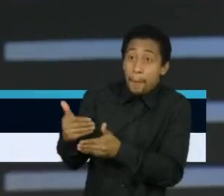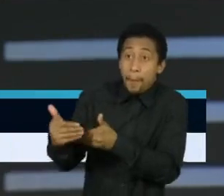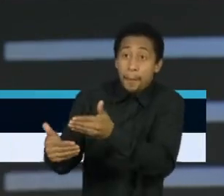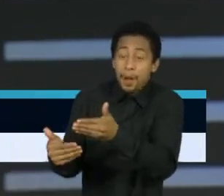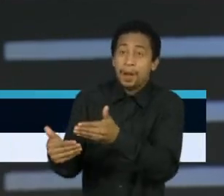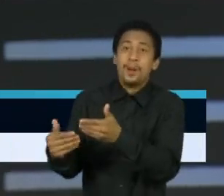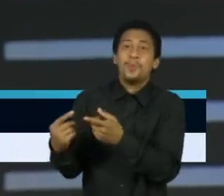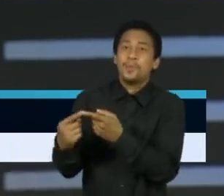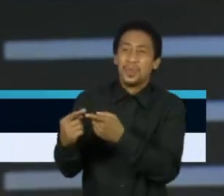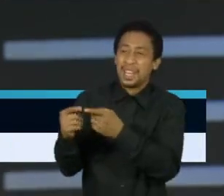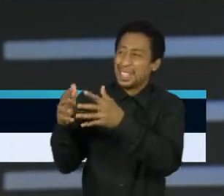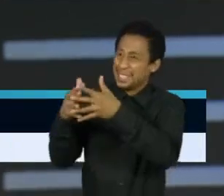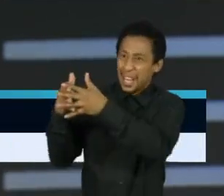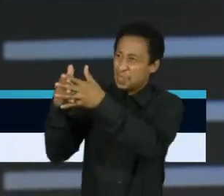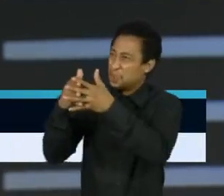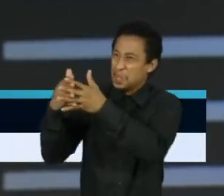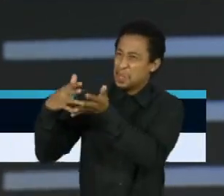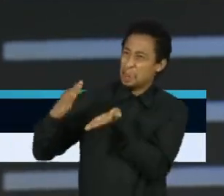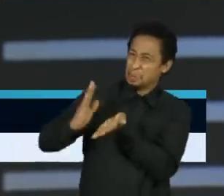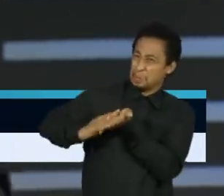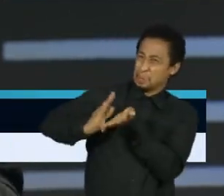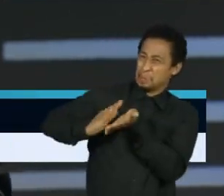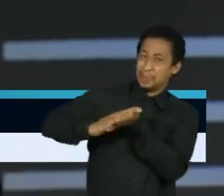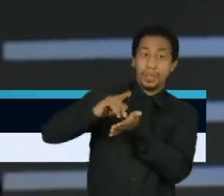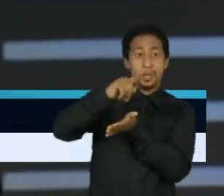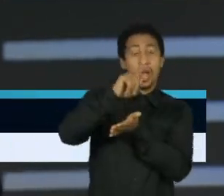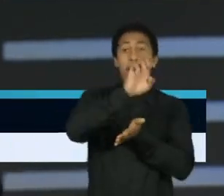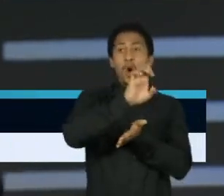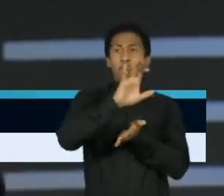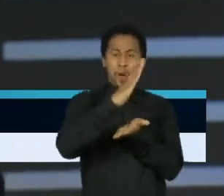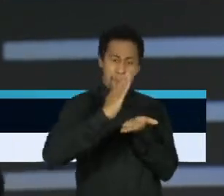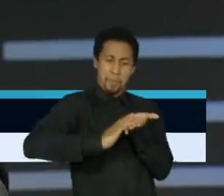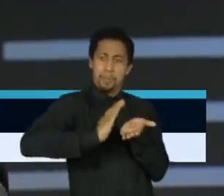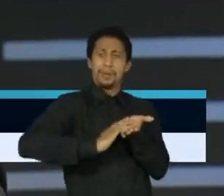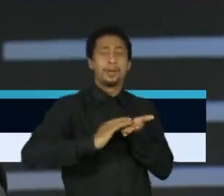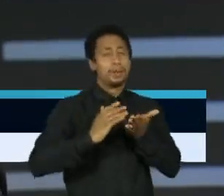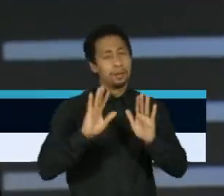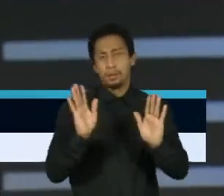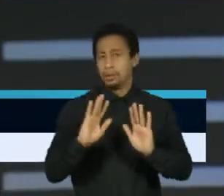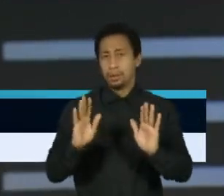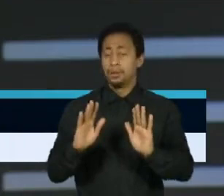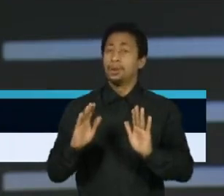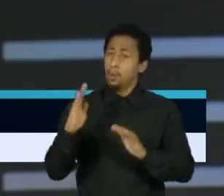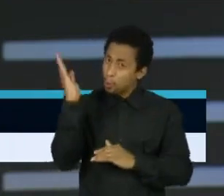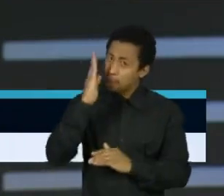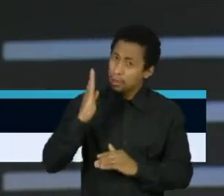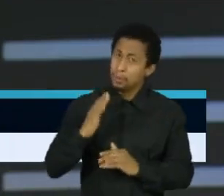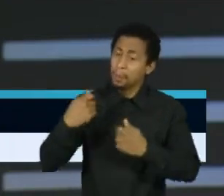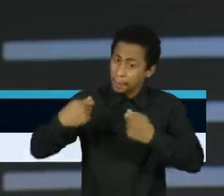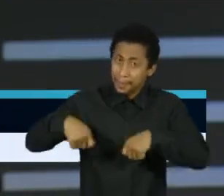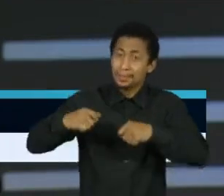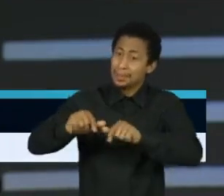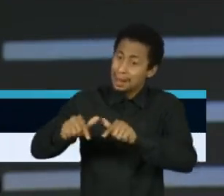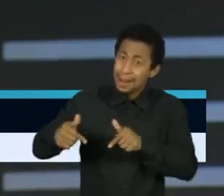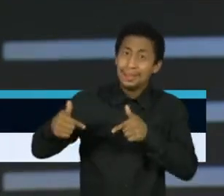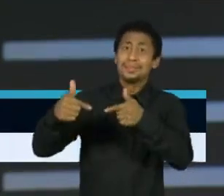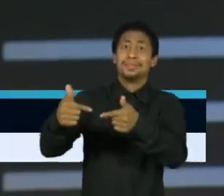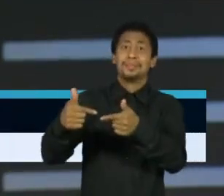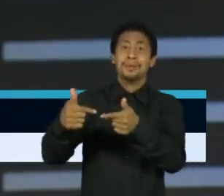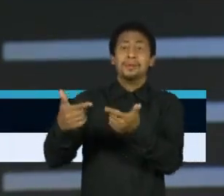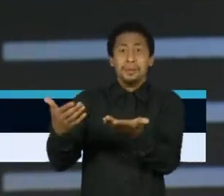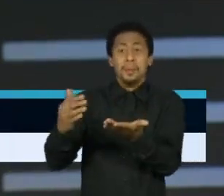de Estados Unidos e Europa. Ele tem que avançar por ser uma agenda no qual o país tem muitas vantagens. Vantagens